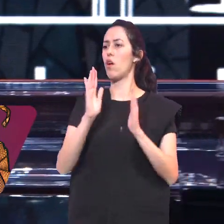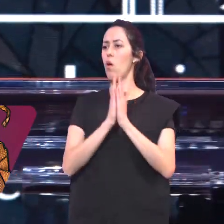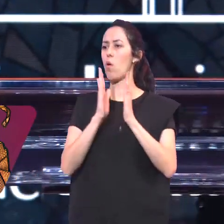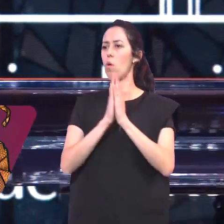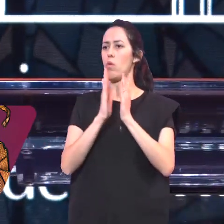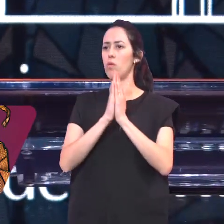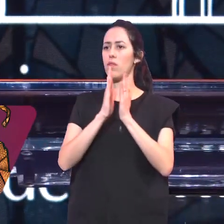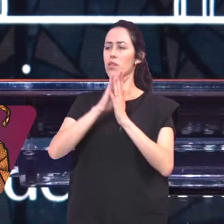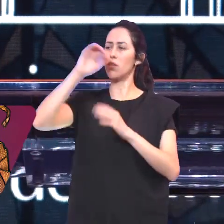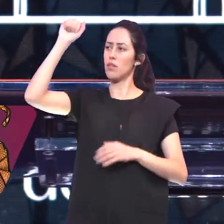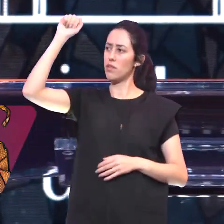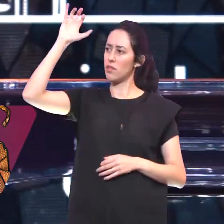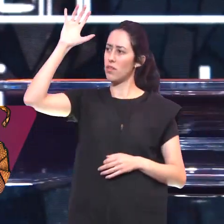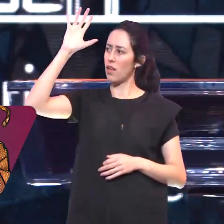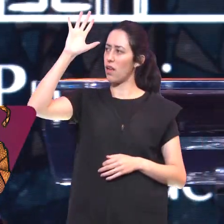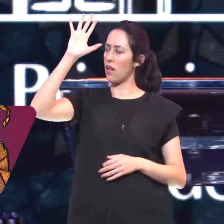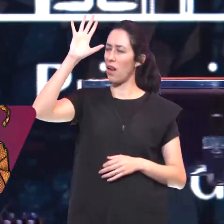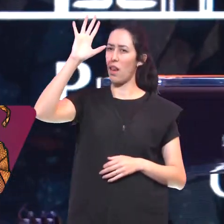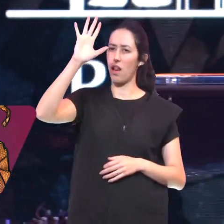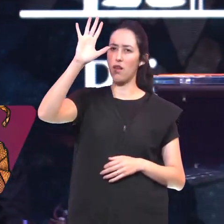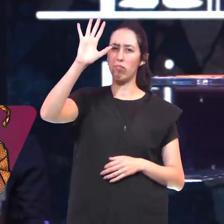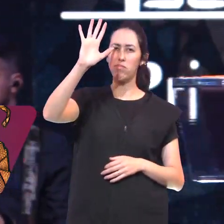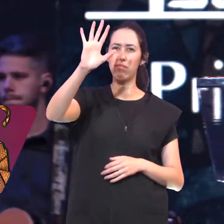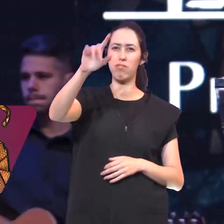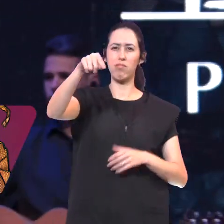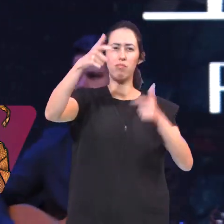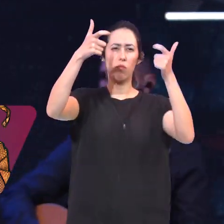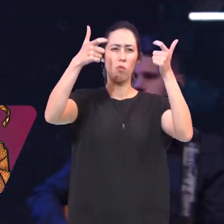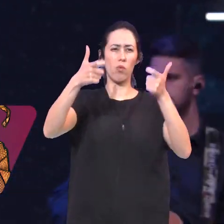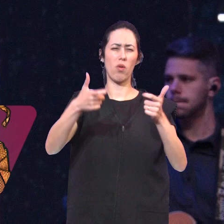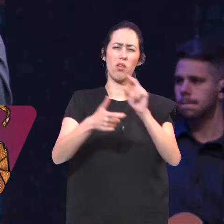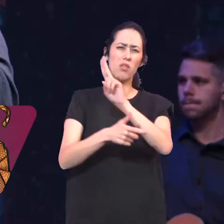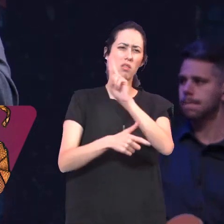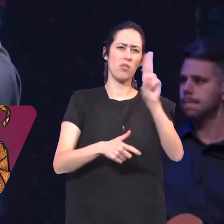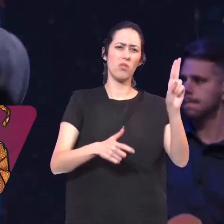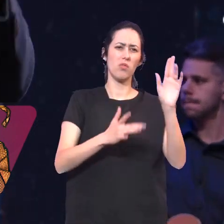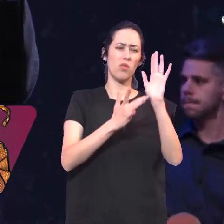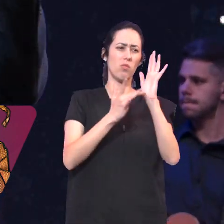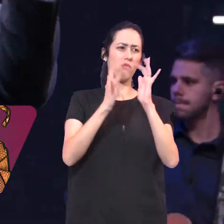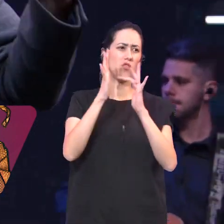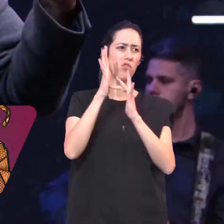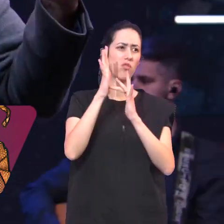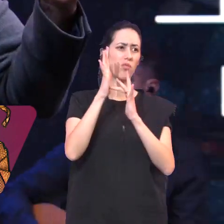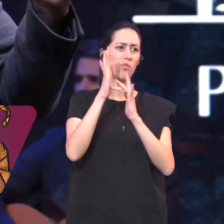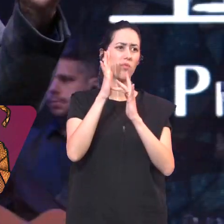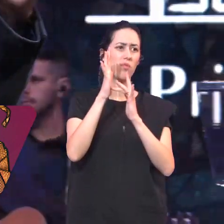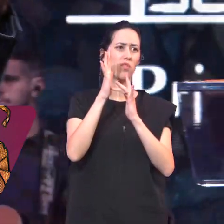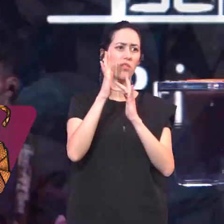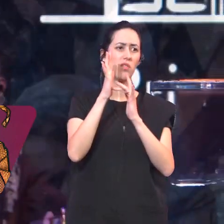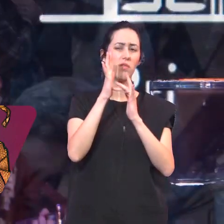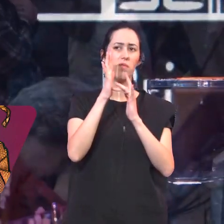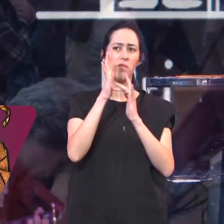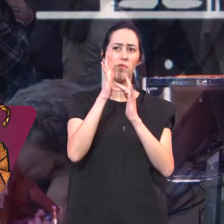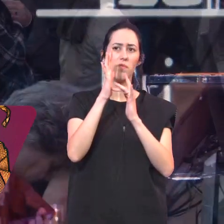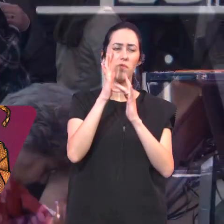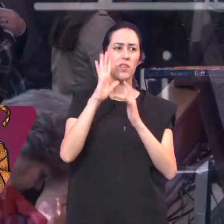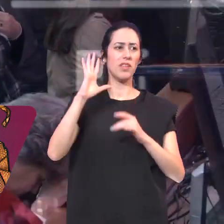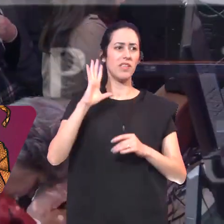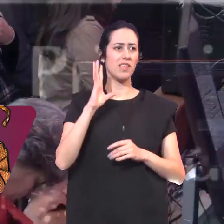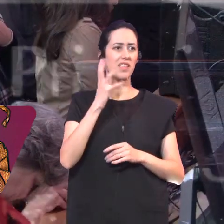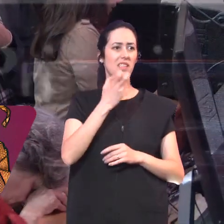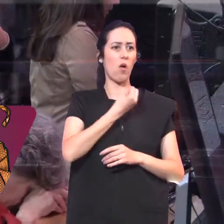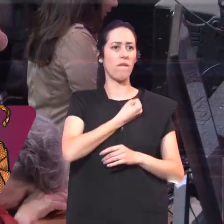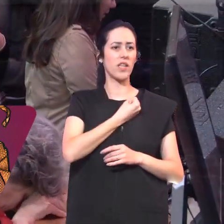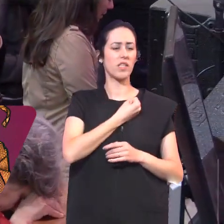graça de Deus Vai ser derramada Nesse lugar Em nome de Jesus A salvação A restauração